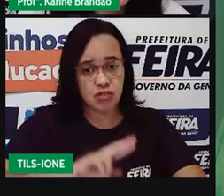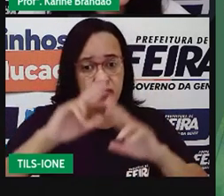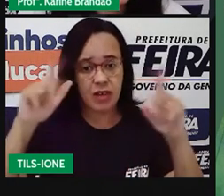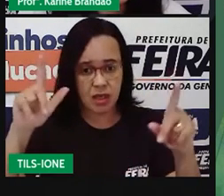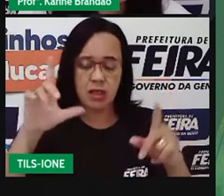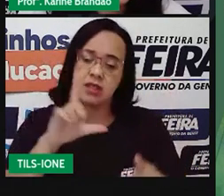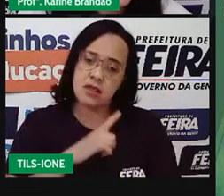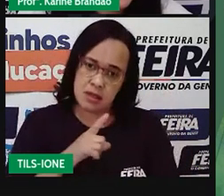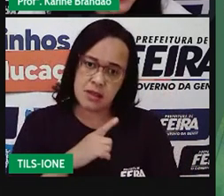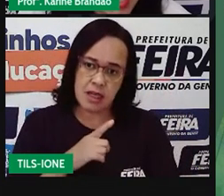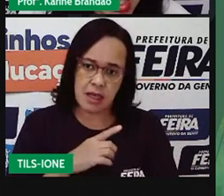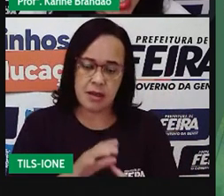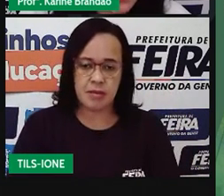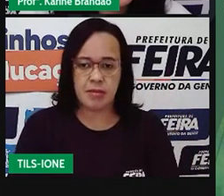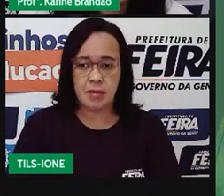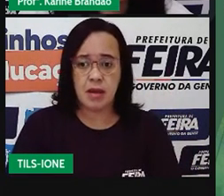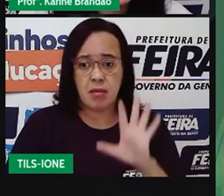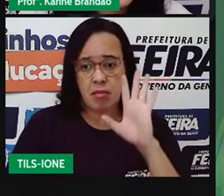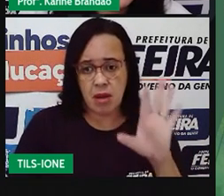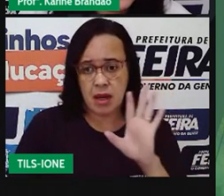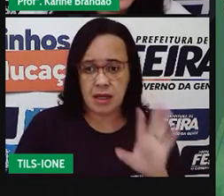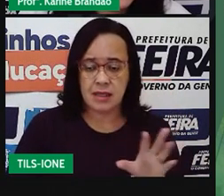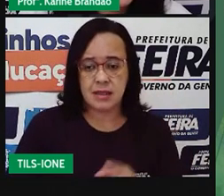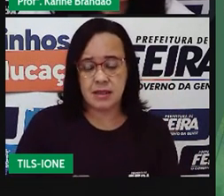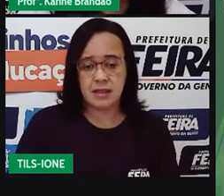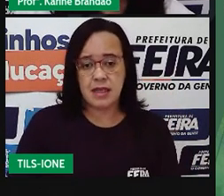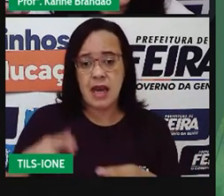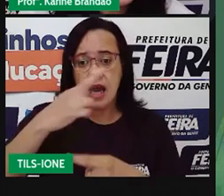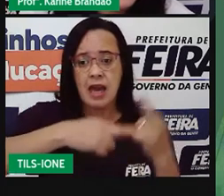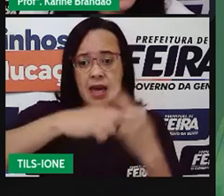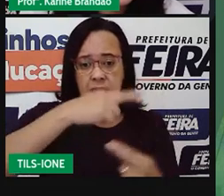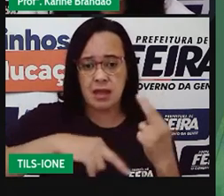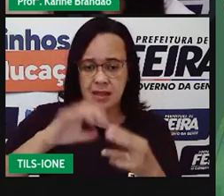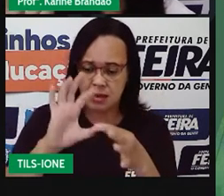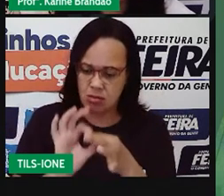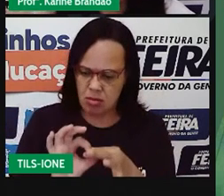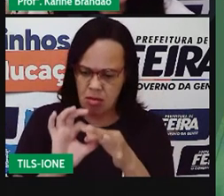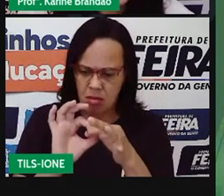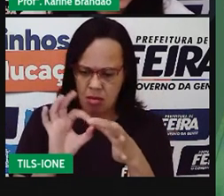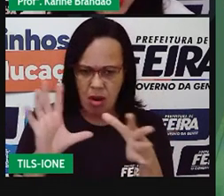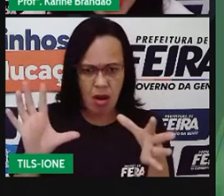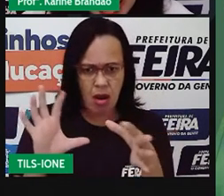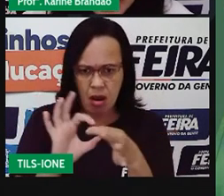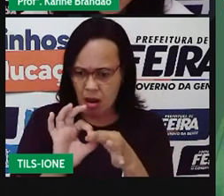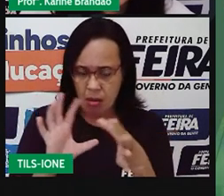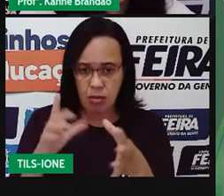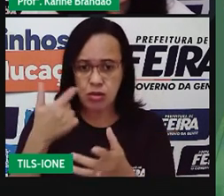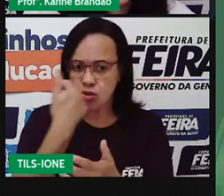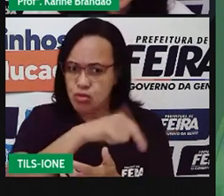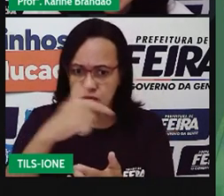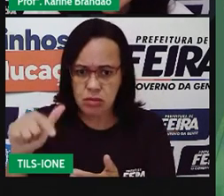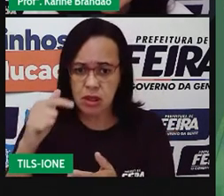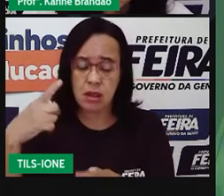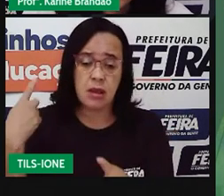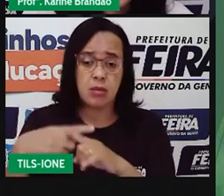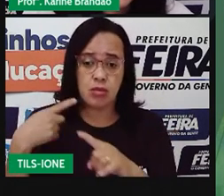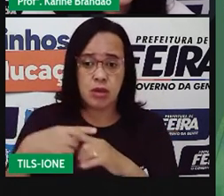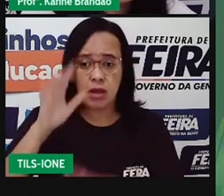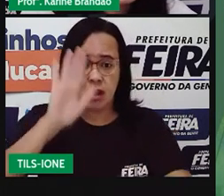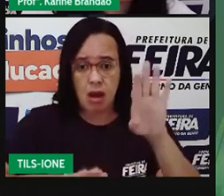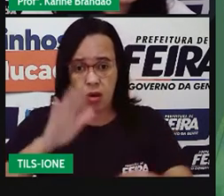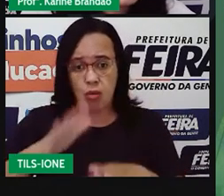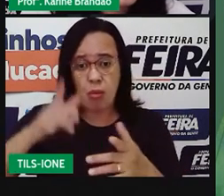ou seja, quando existem malefícios. Quando alguém sai prejudicado nessa relação.